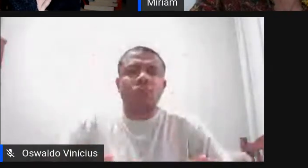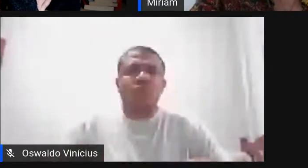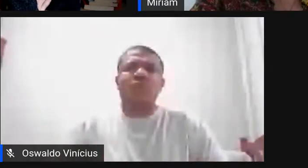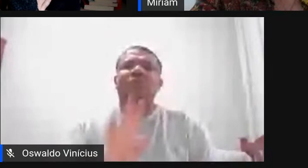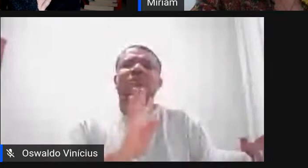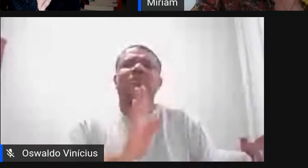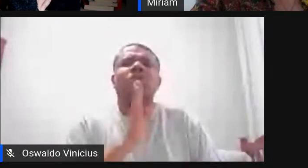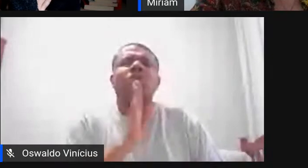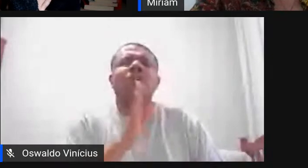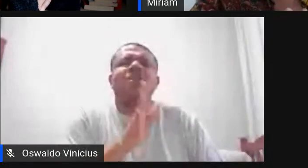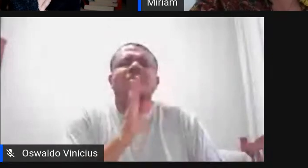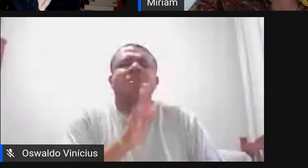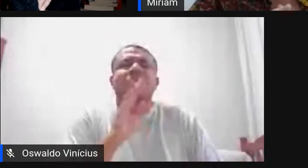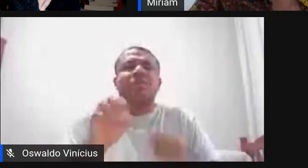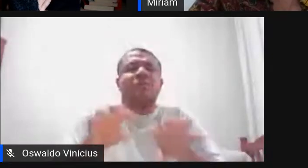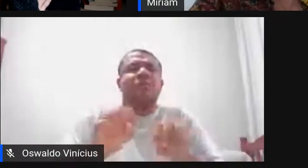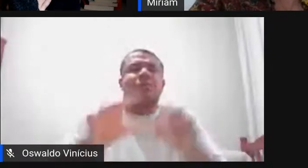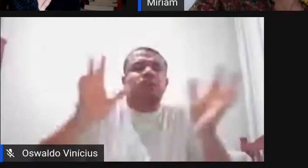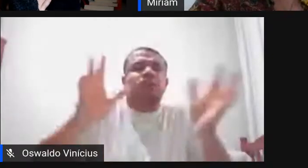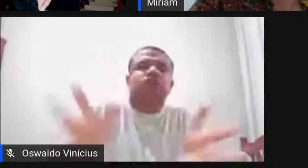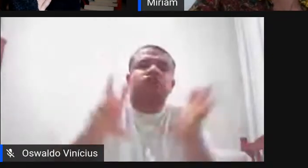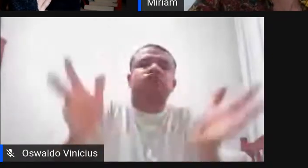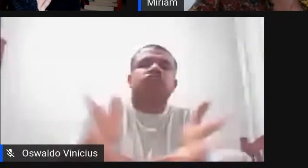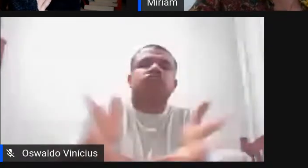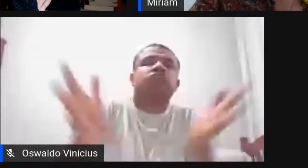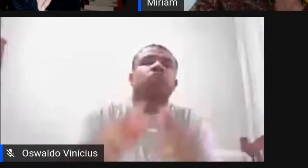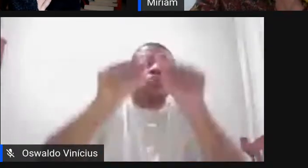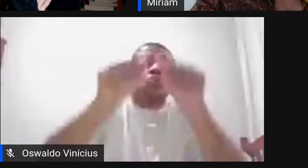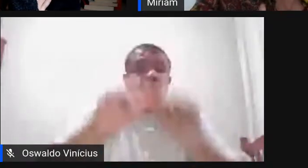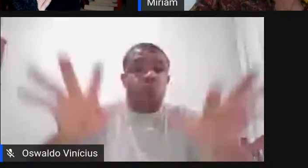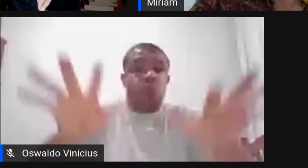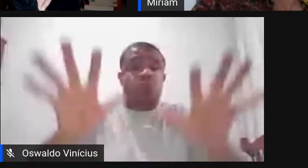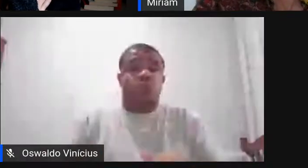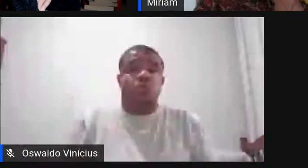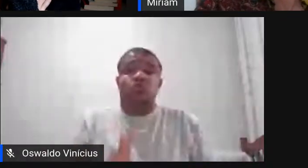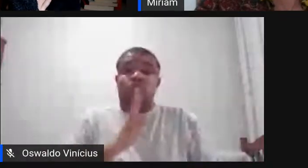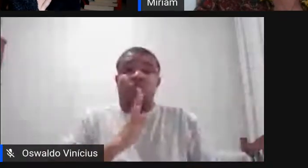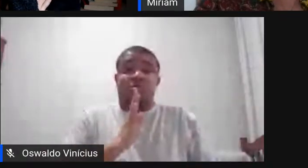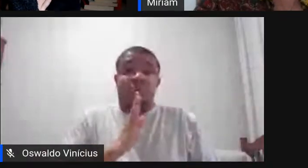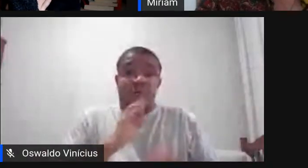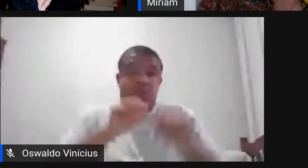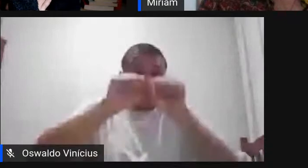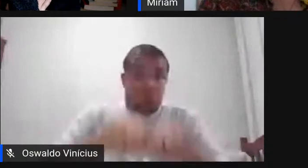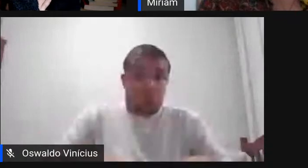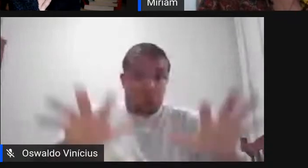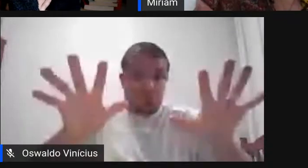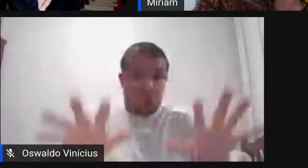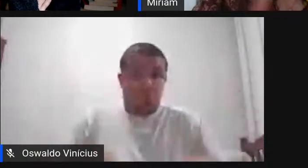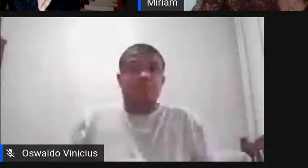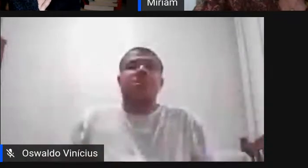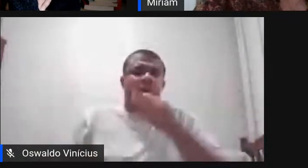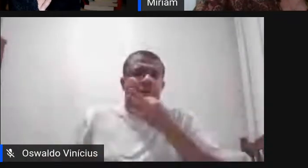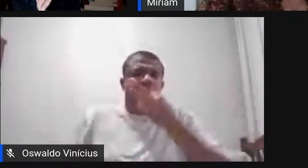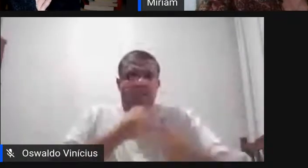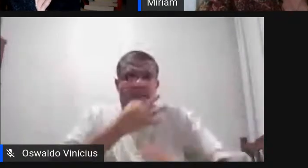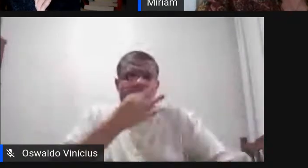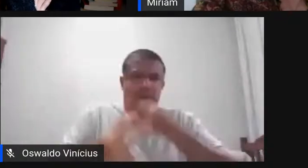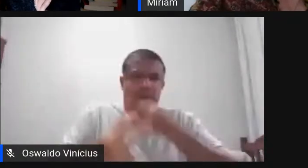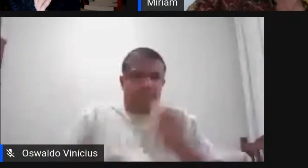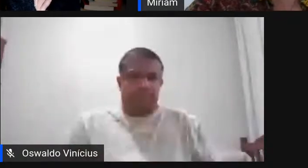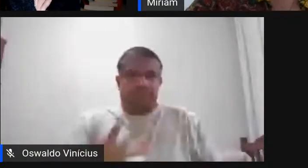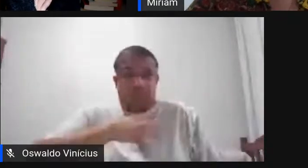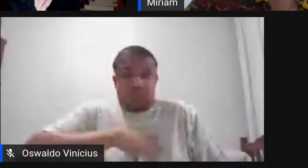contribui na disseminação de agentes multiplicadores né que vão atuar de forma crítica na forma de leitores